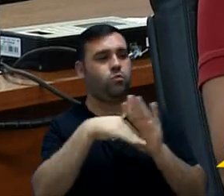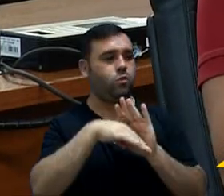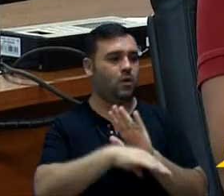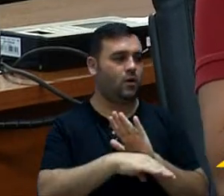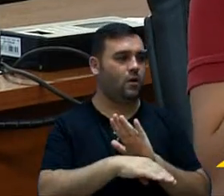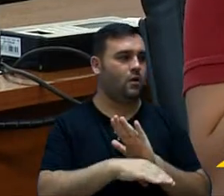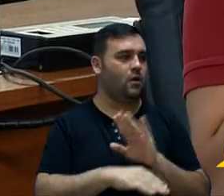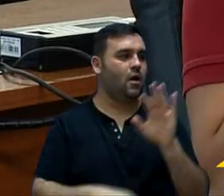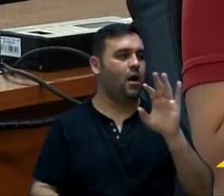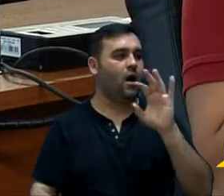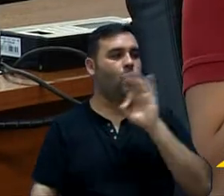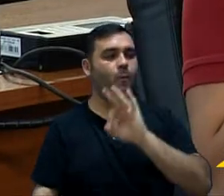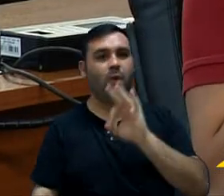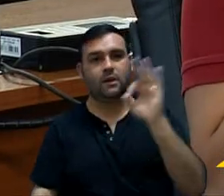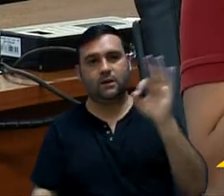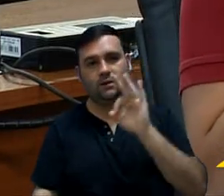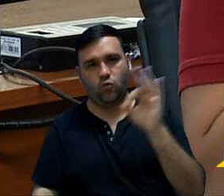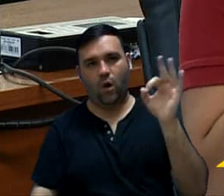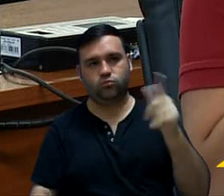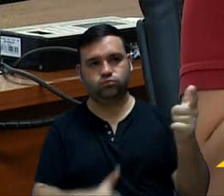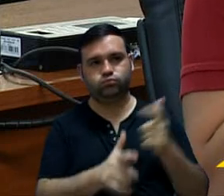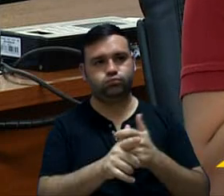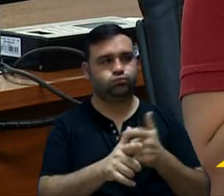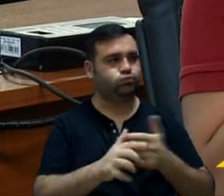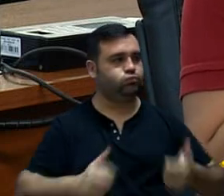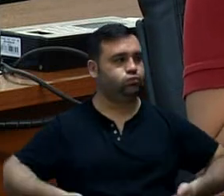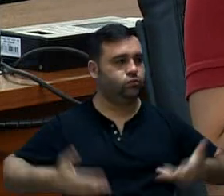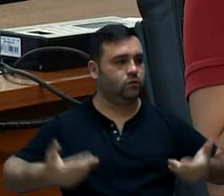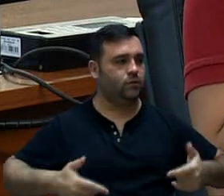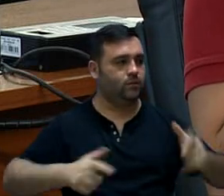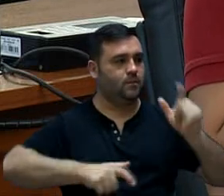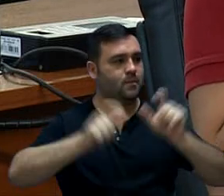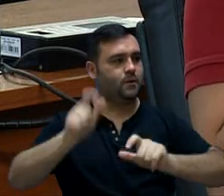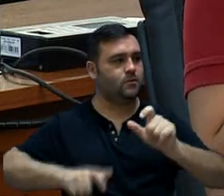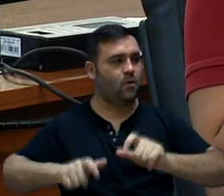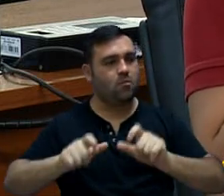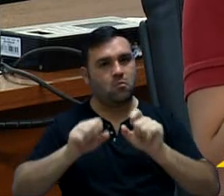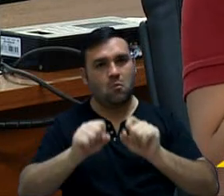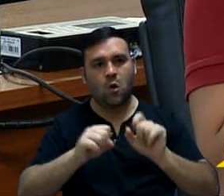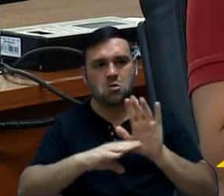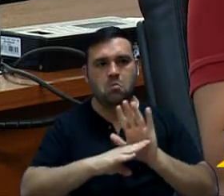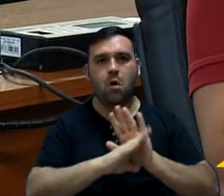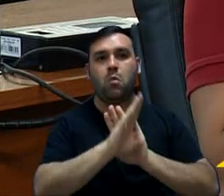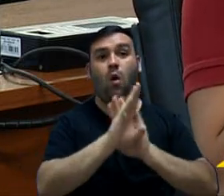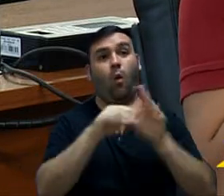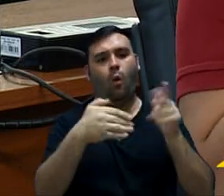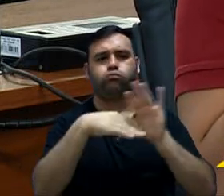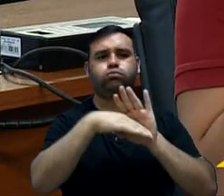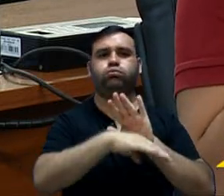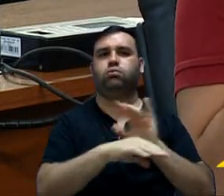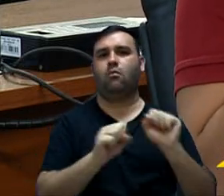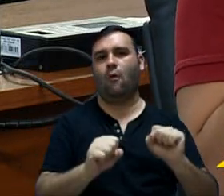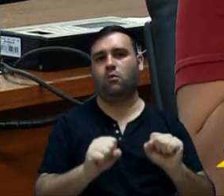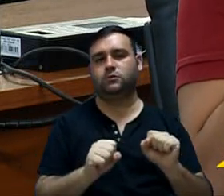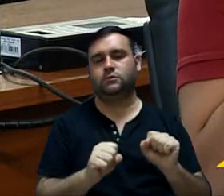o percentual de despesa com o pessoal pode aumentar, como pode reduzir.